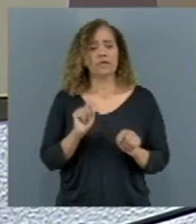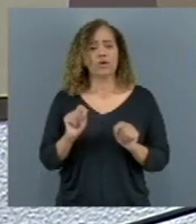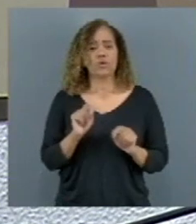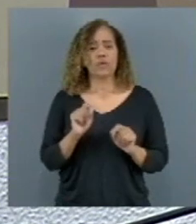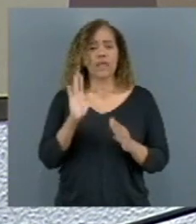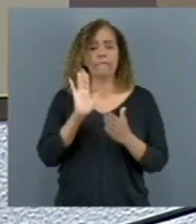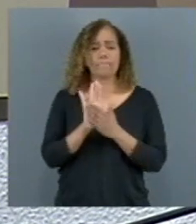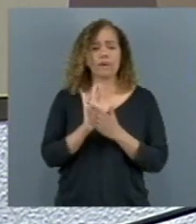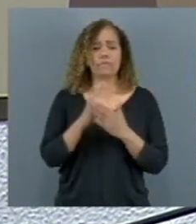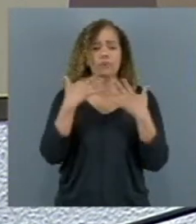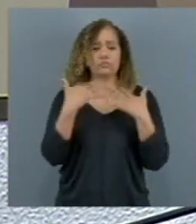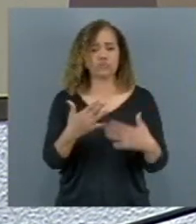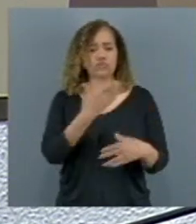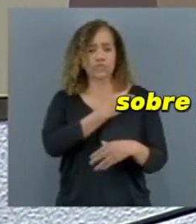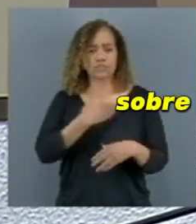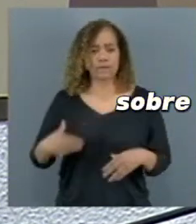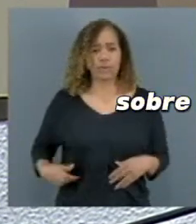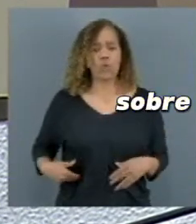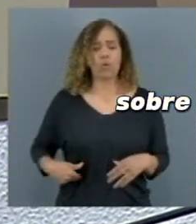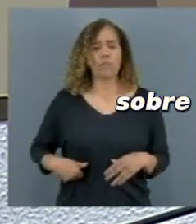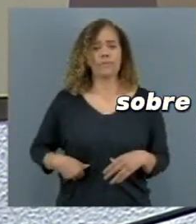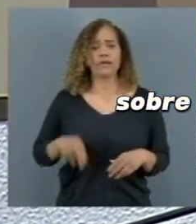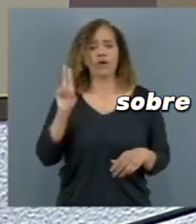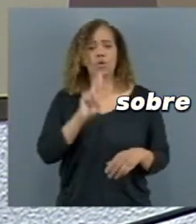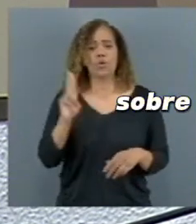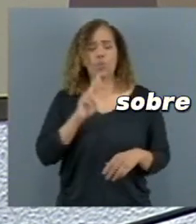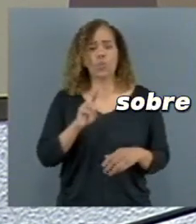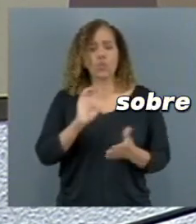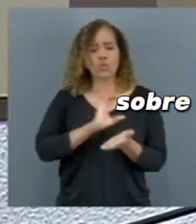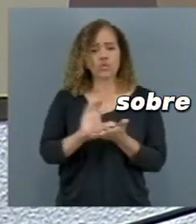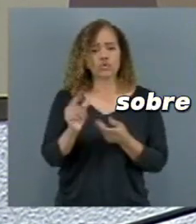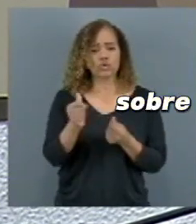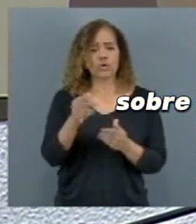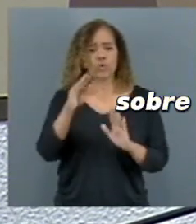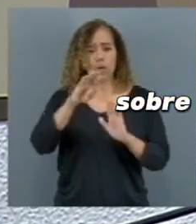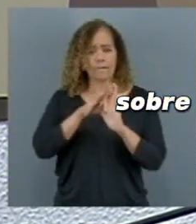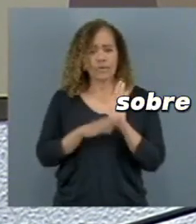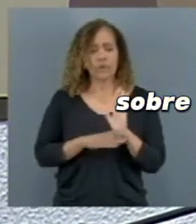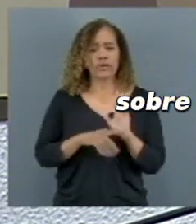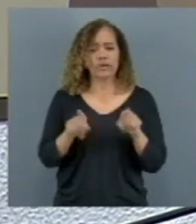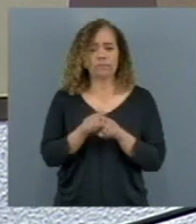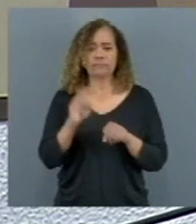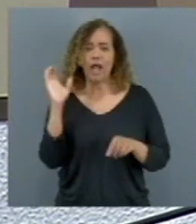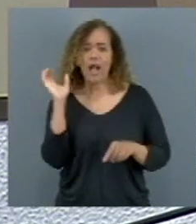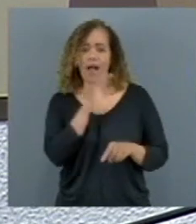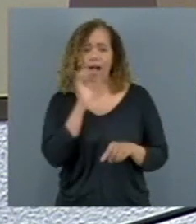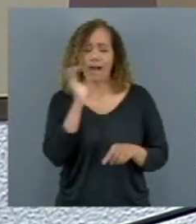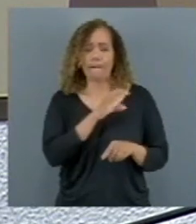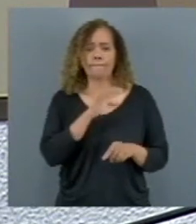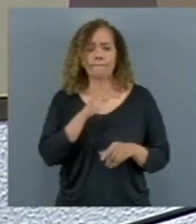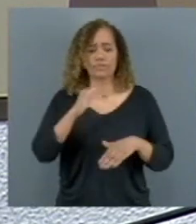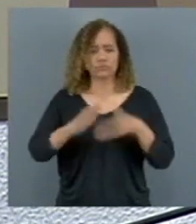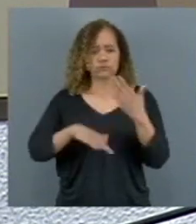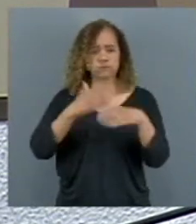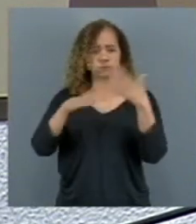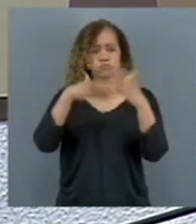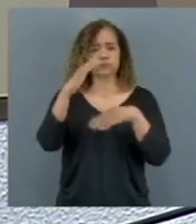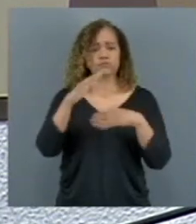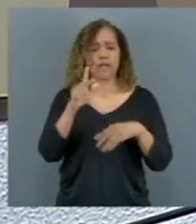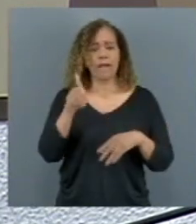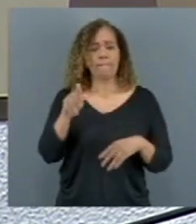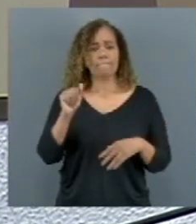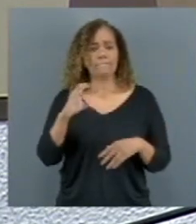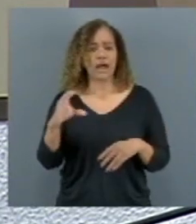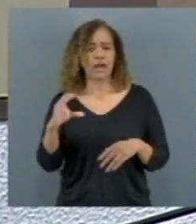propondo uma audiência pública sobre o uso dos recursos do Programa de Aceleração do Crescimento, o PAC,